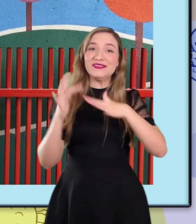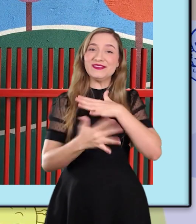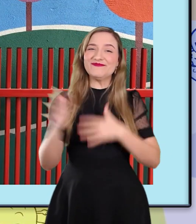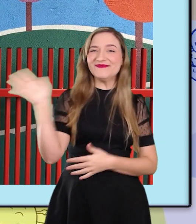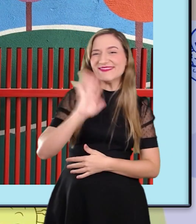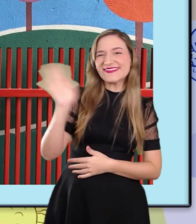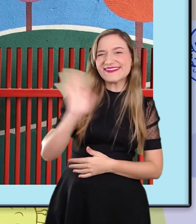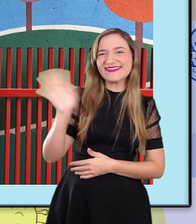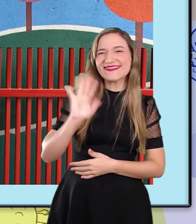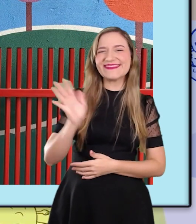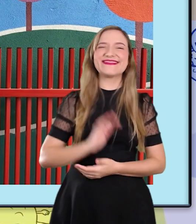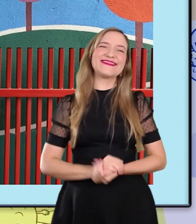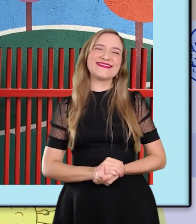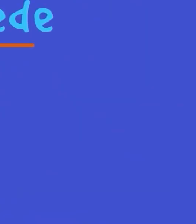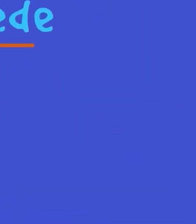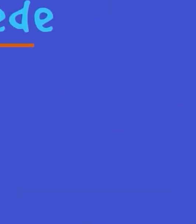sociais. Tchau!